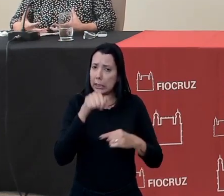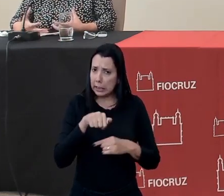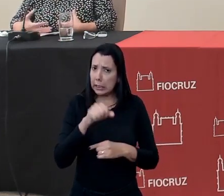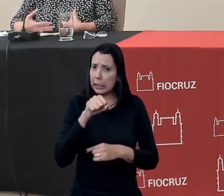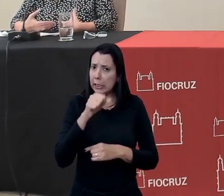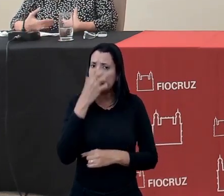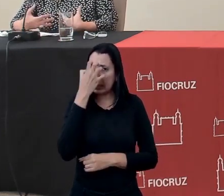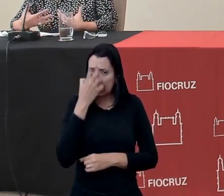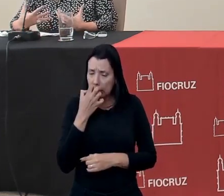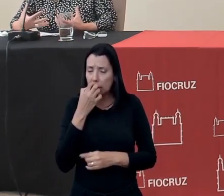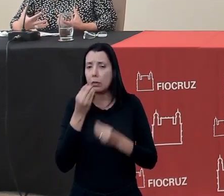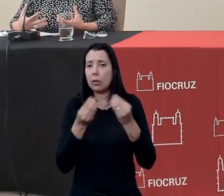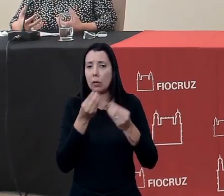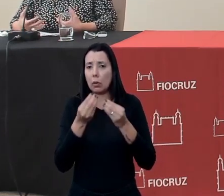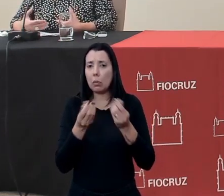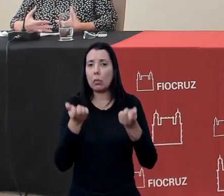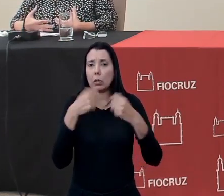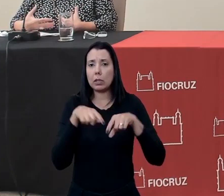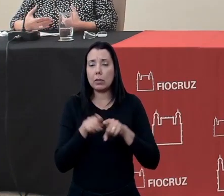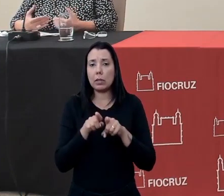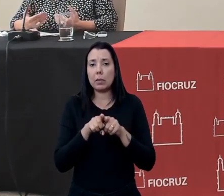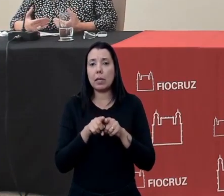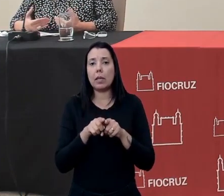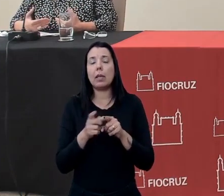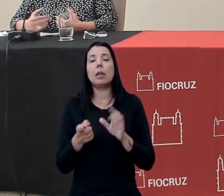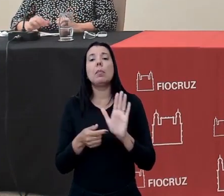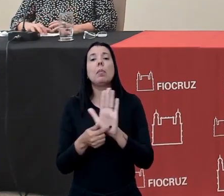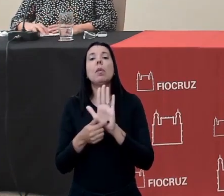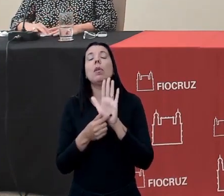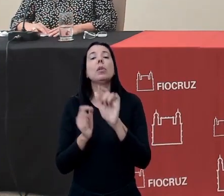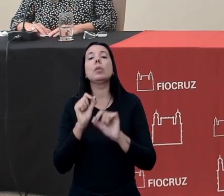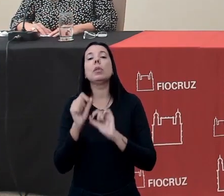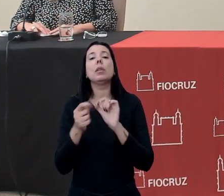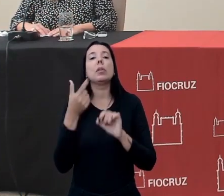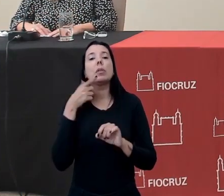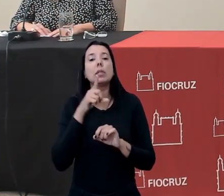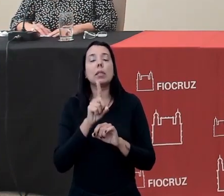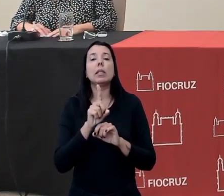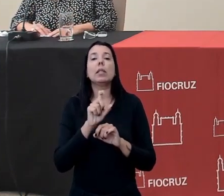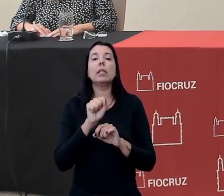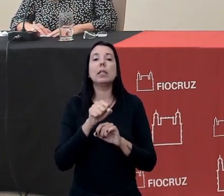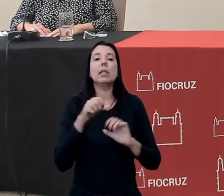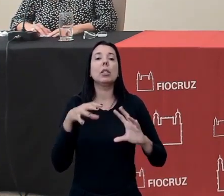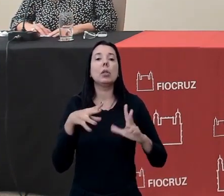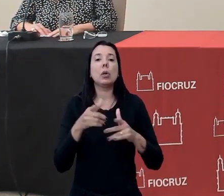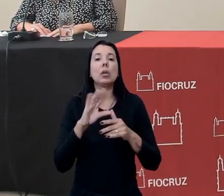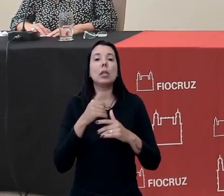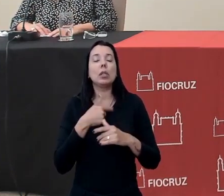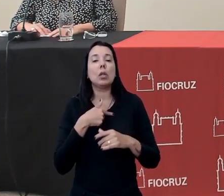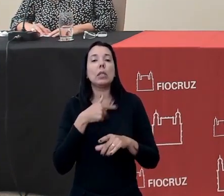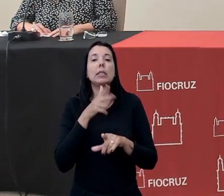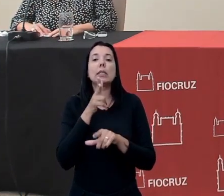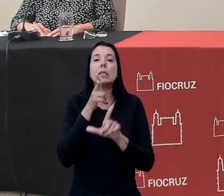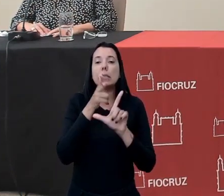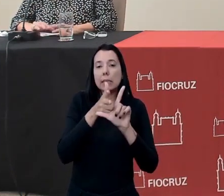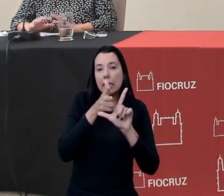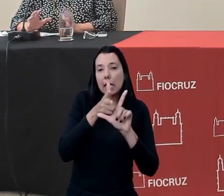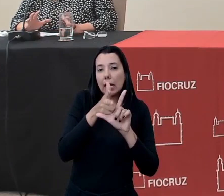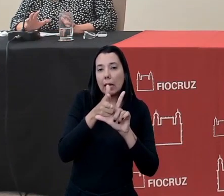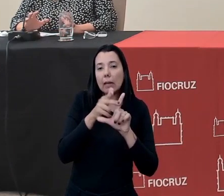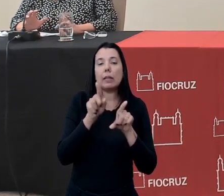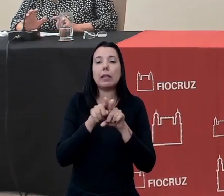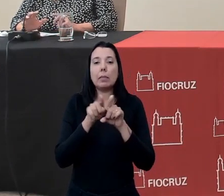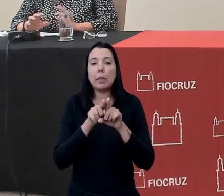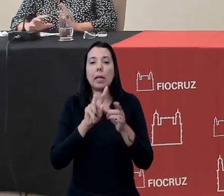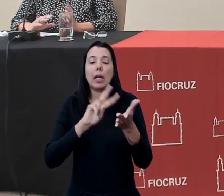a sério e na medida do possível a gente vem garantindo em todas as nossas transmissões a